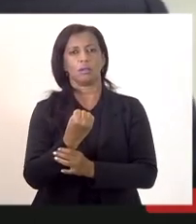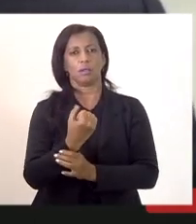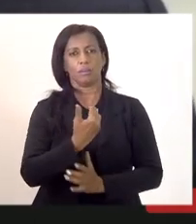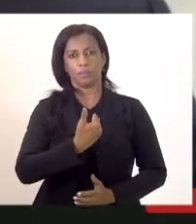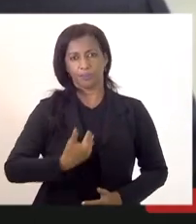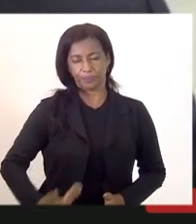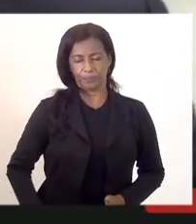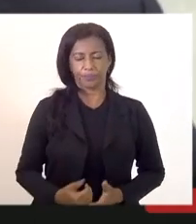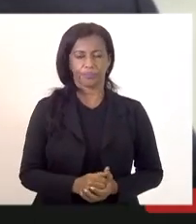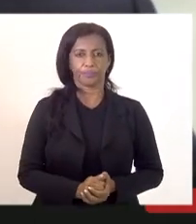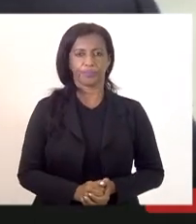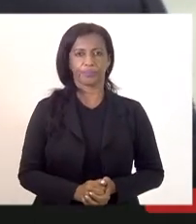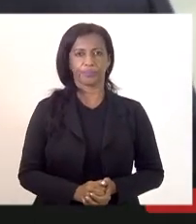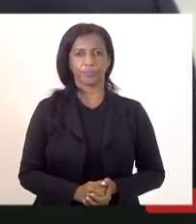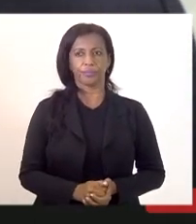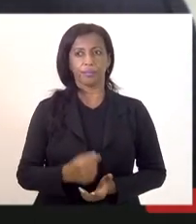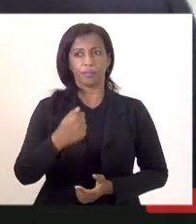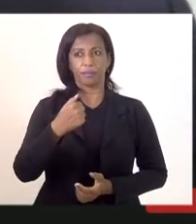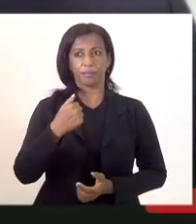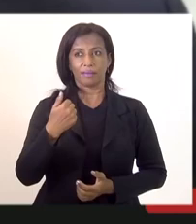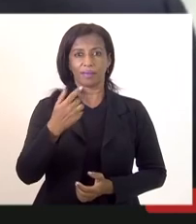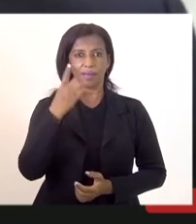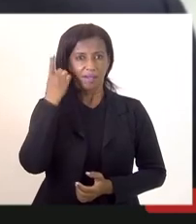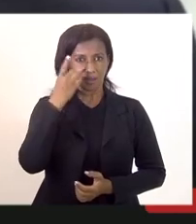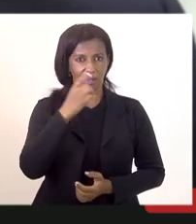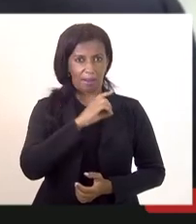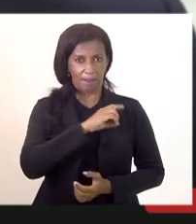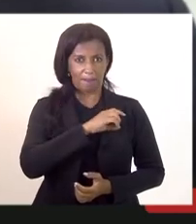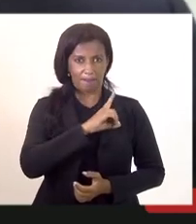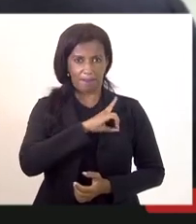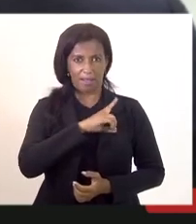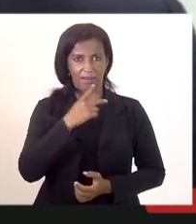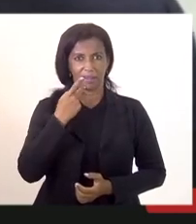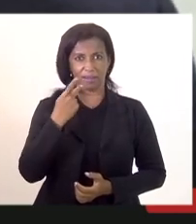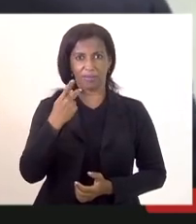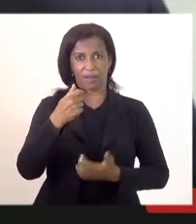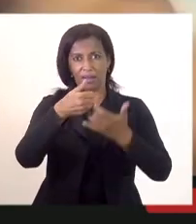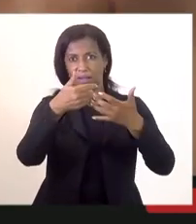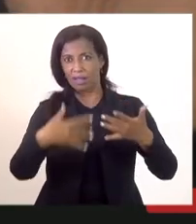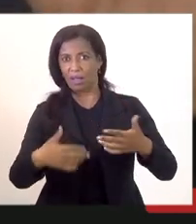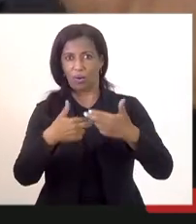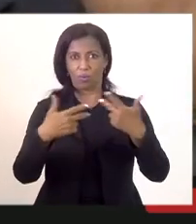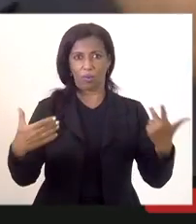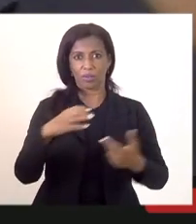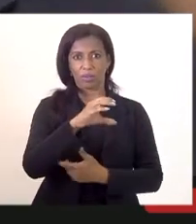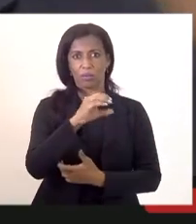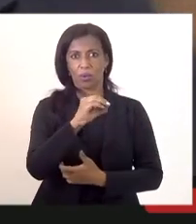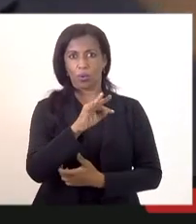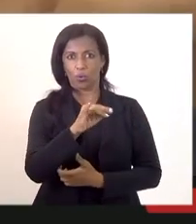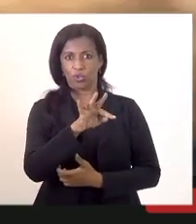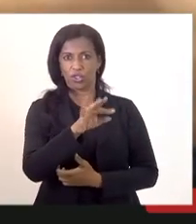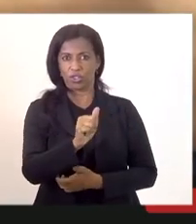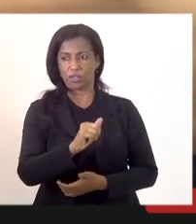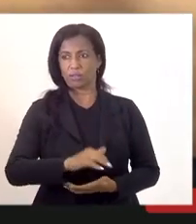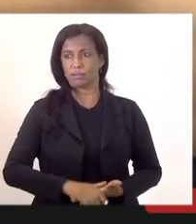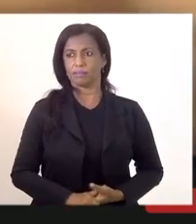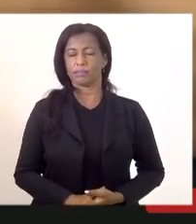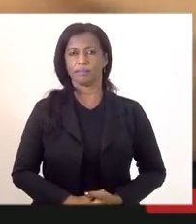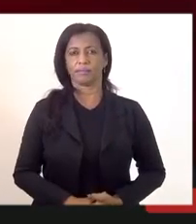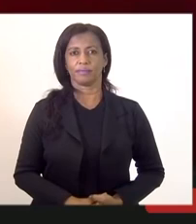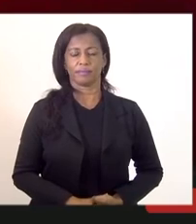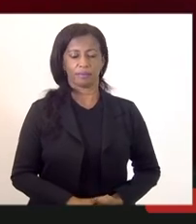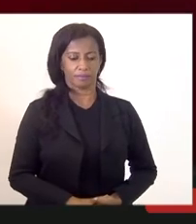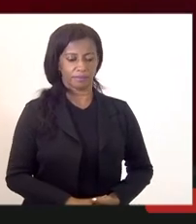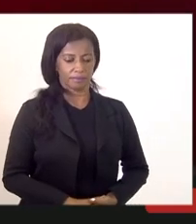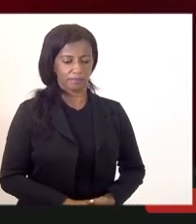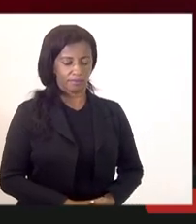eu deputada Marta Rocha quer fazer alguma observação sobre essa questão dos coiotistas não queria